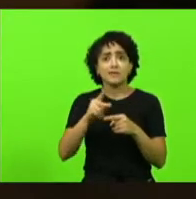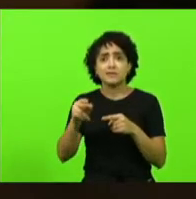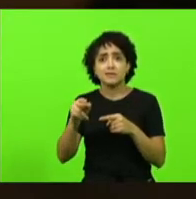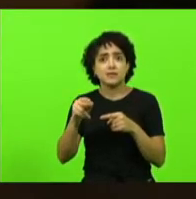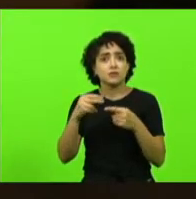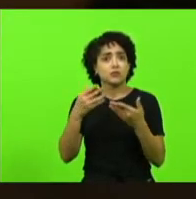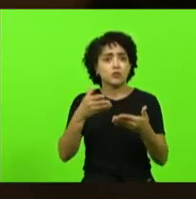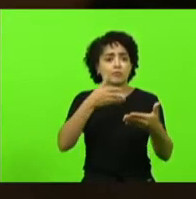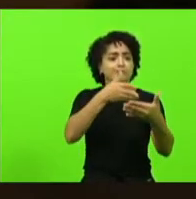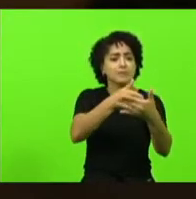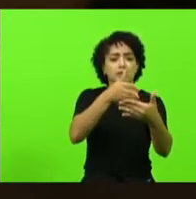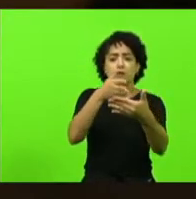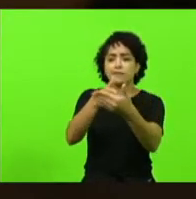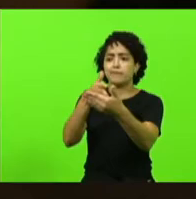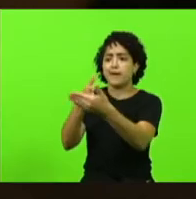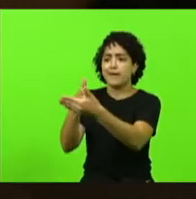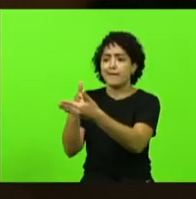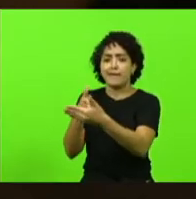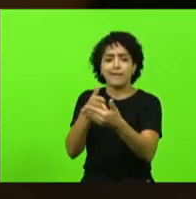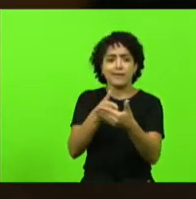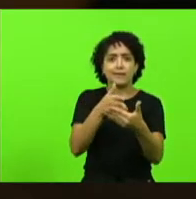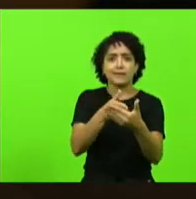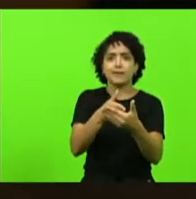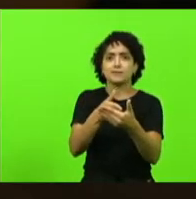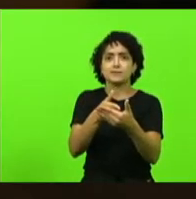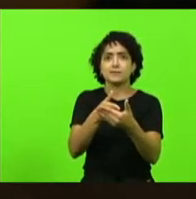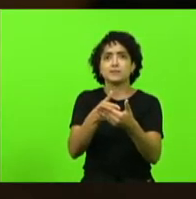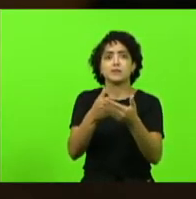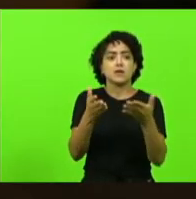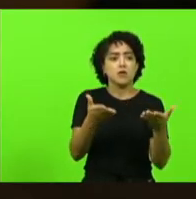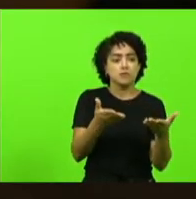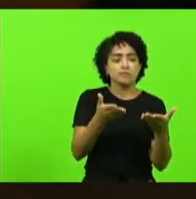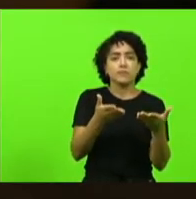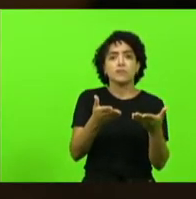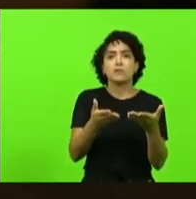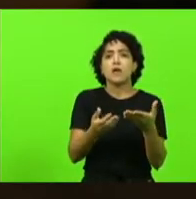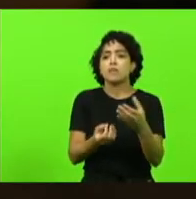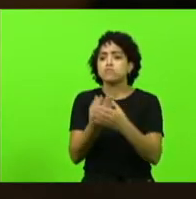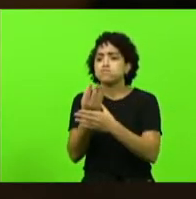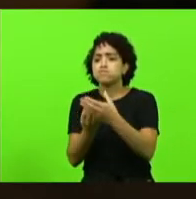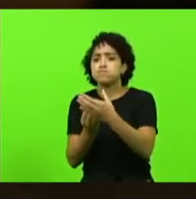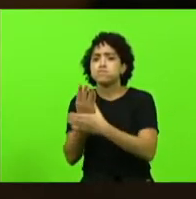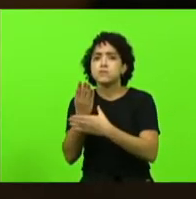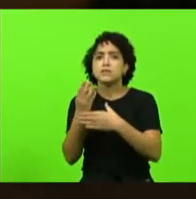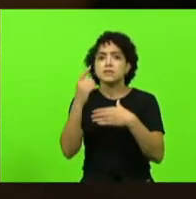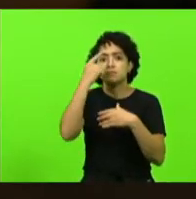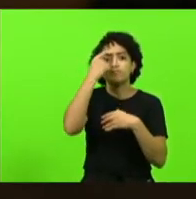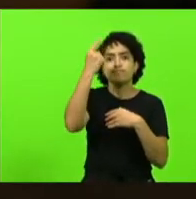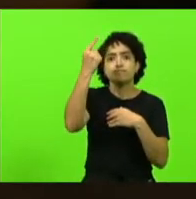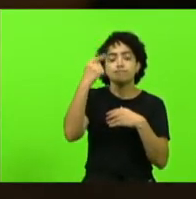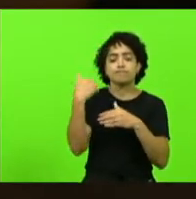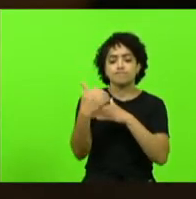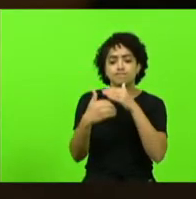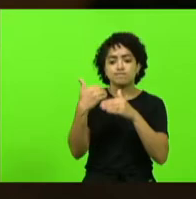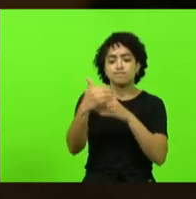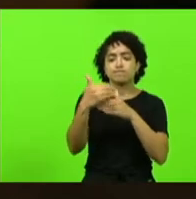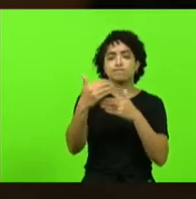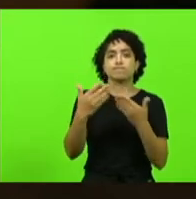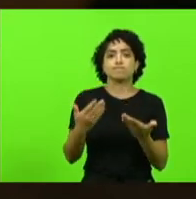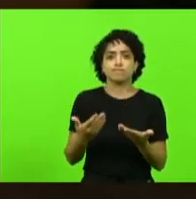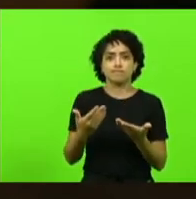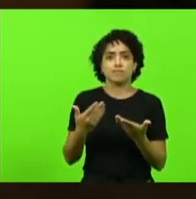obstáculos barreiras entre o homem e a sua prosperidade para os senhores terem ideia pouco tempo atrás